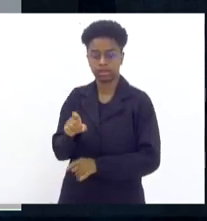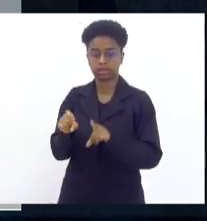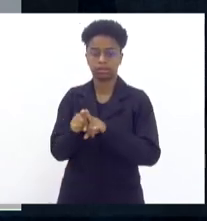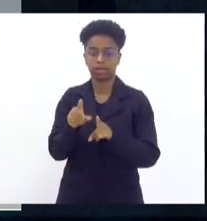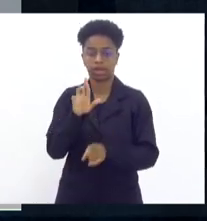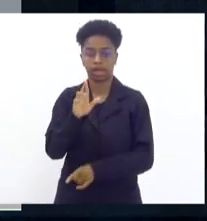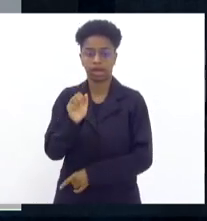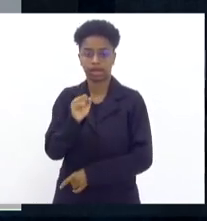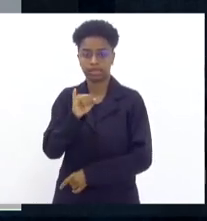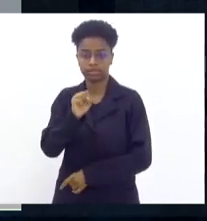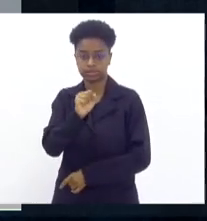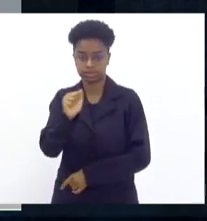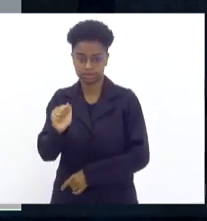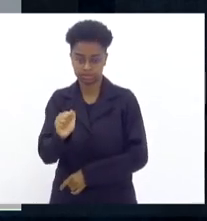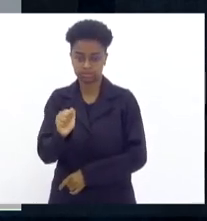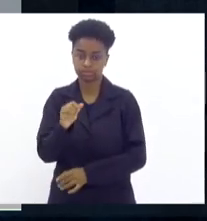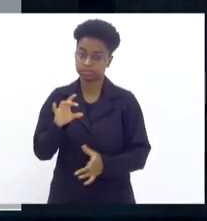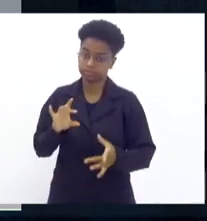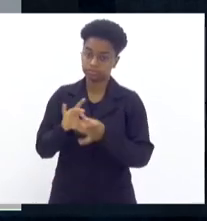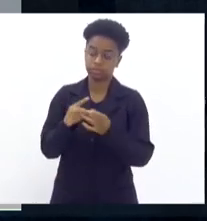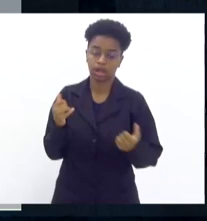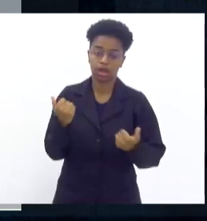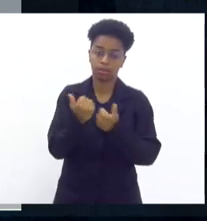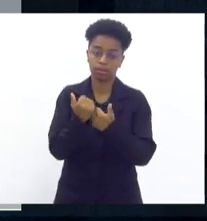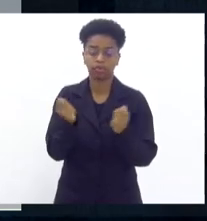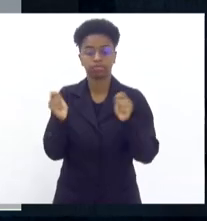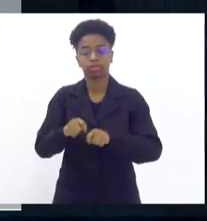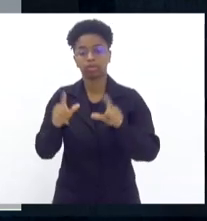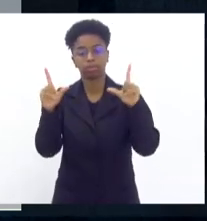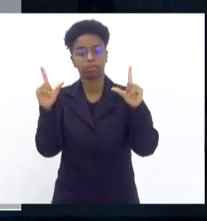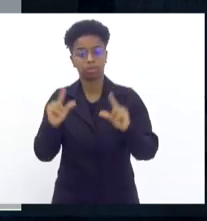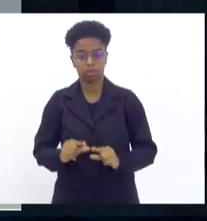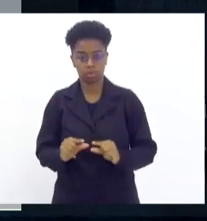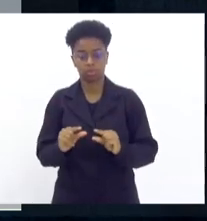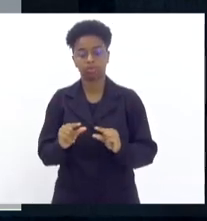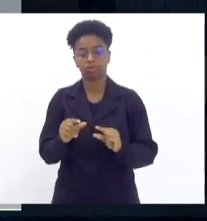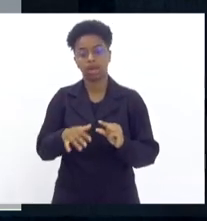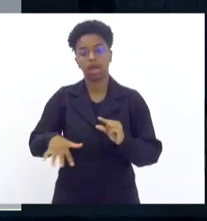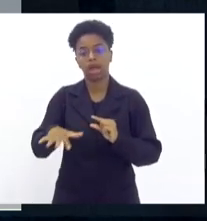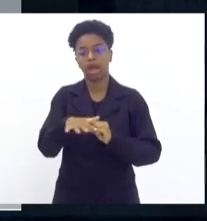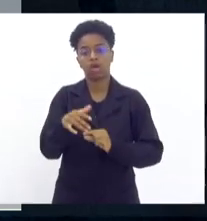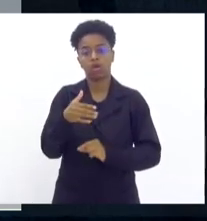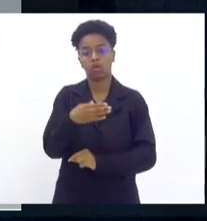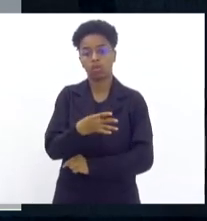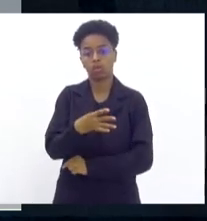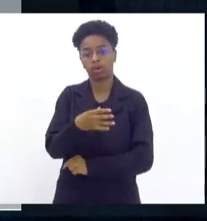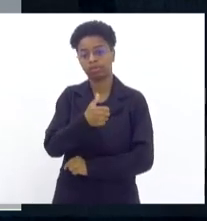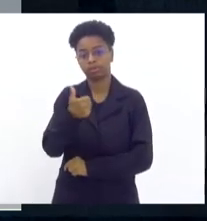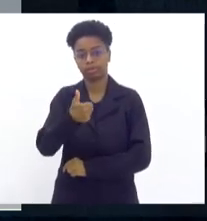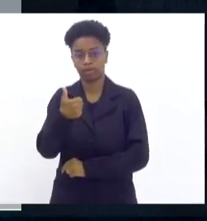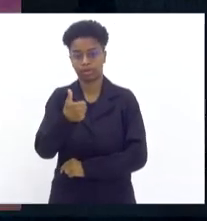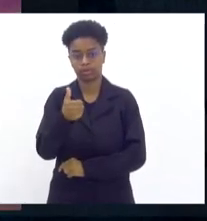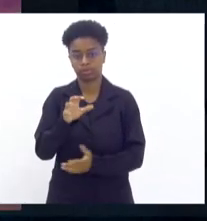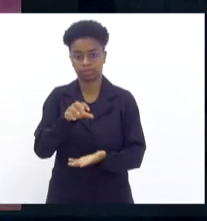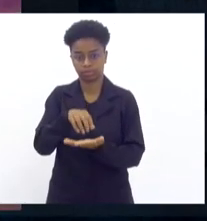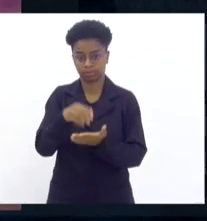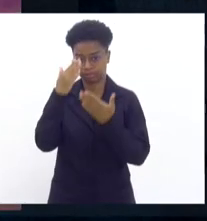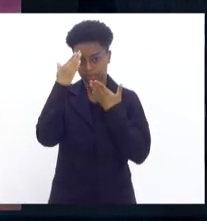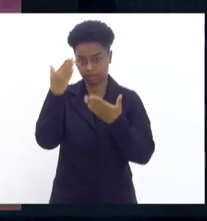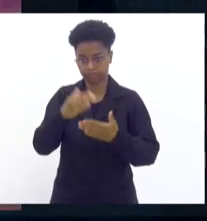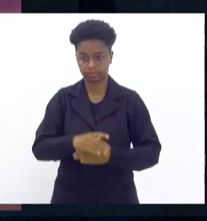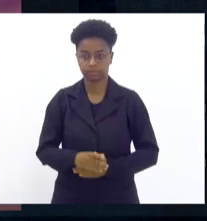que vêm colaborando muito para a redução dos números na área do 41º Batalhão. Muito obrigado.